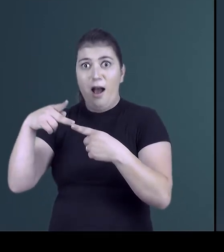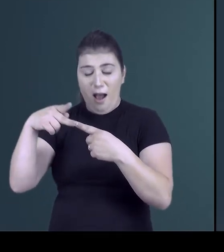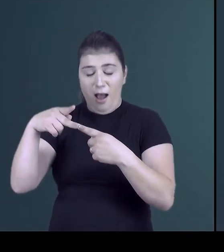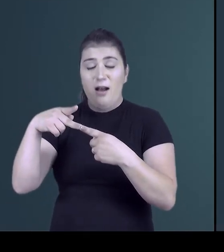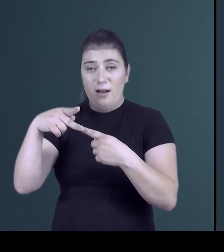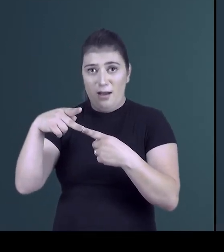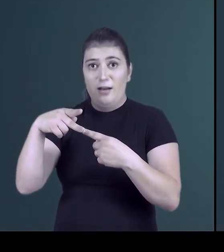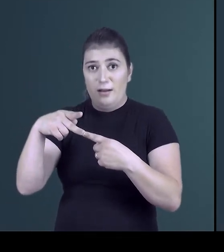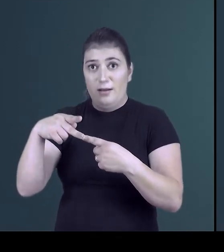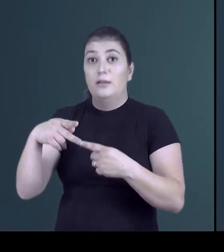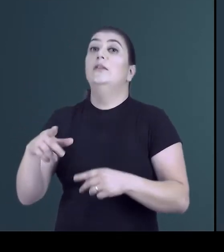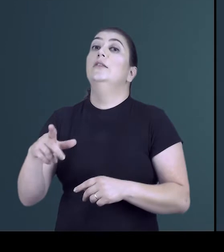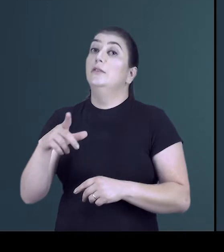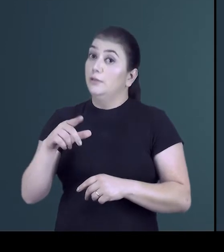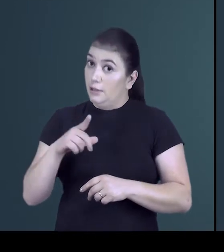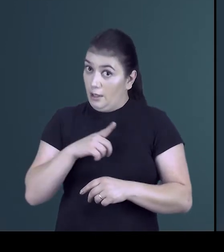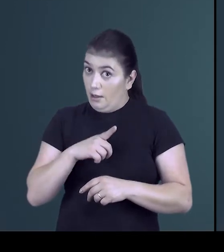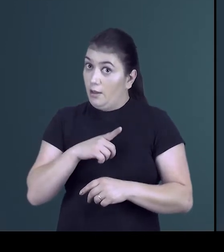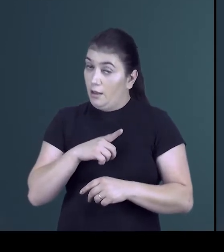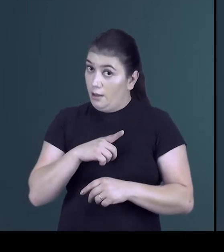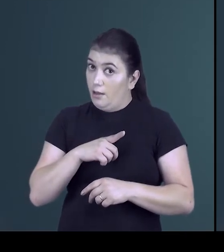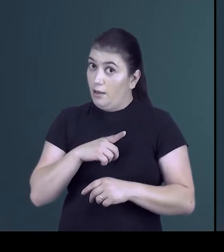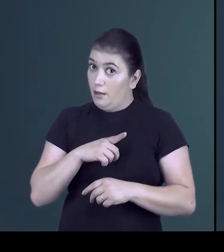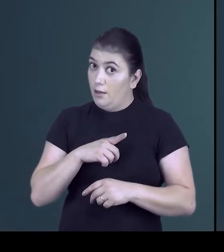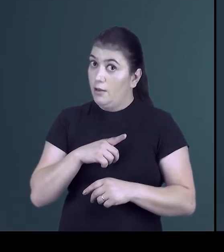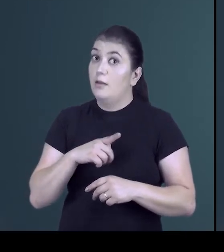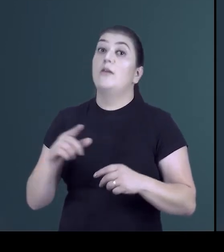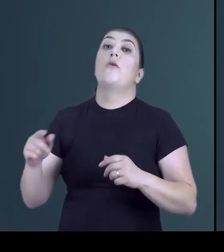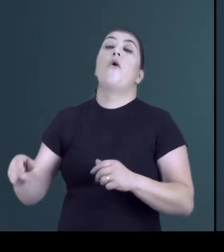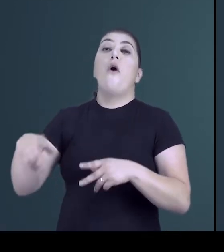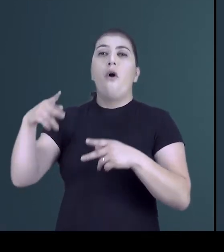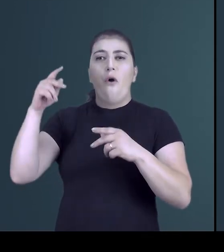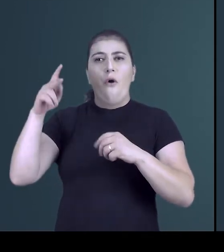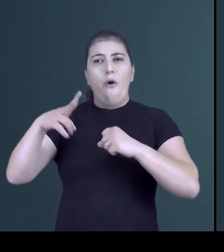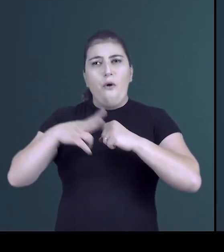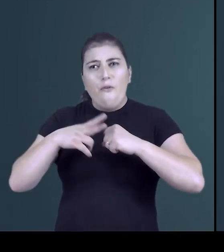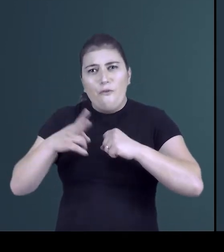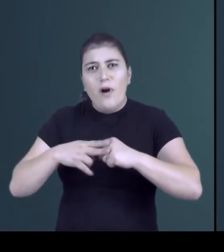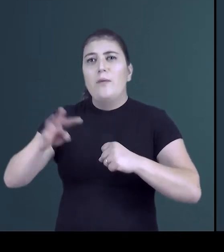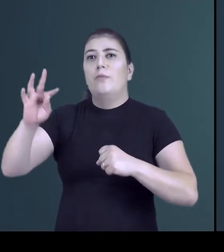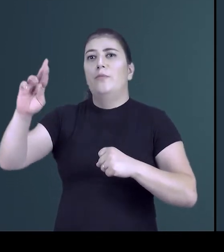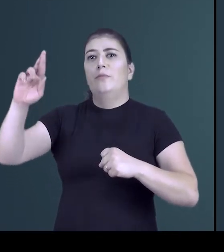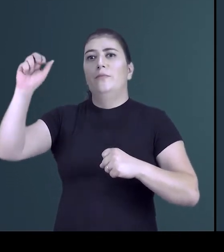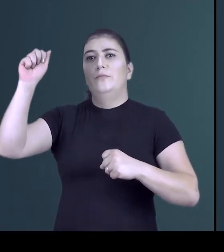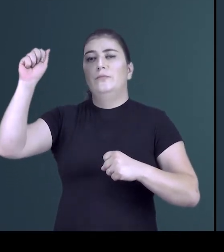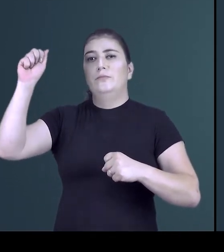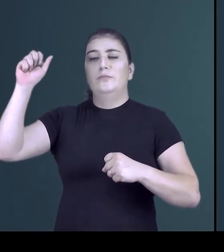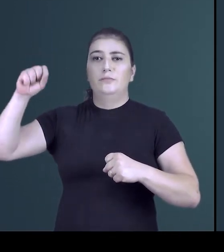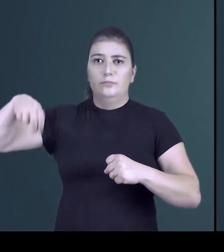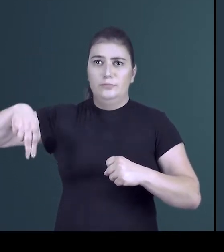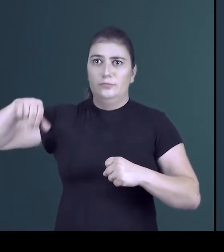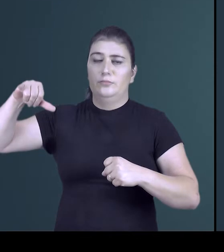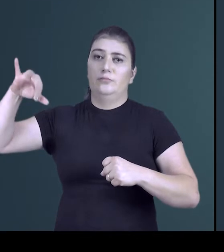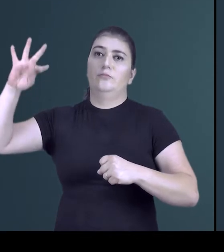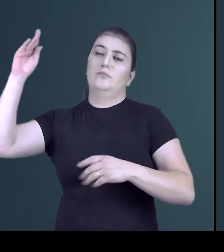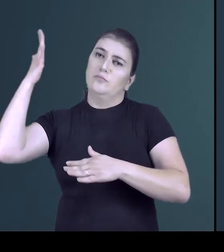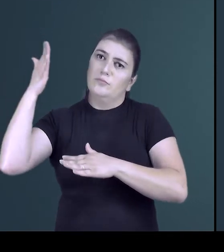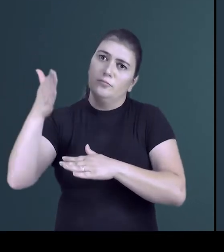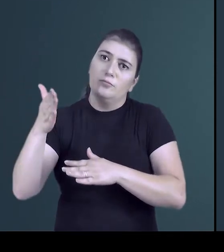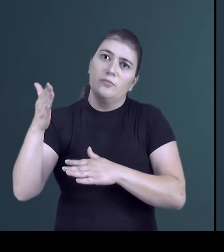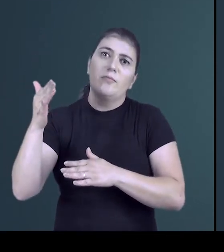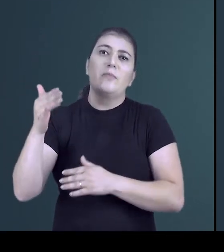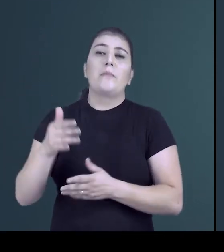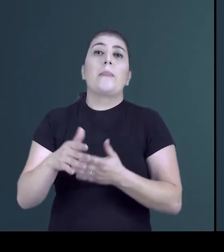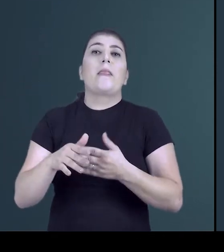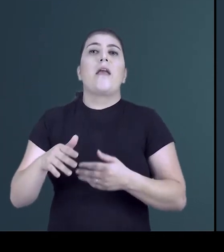Se tem uma preposição a, esse complemento é um verbo transitivo indireto. Por último, podemos